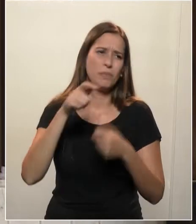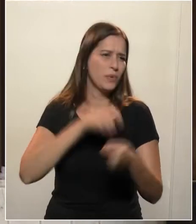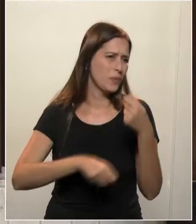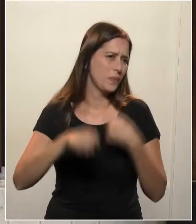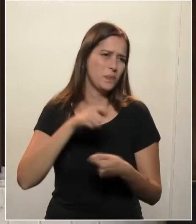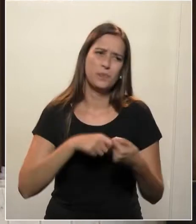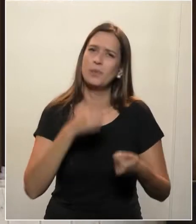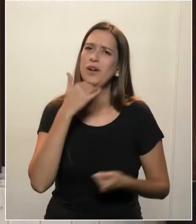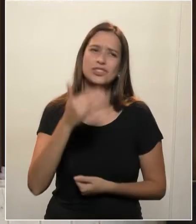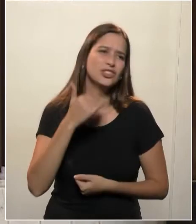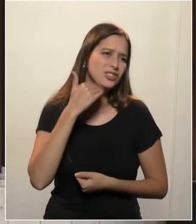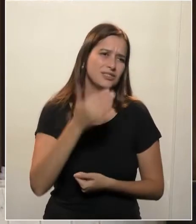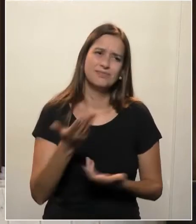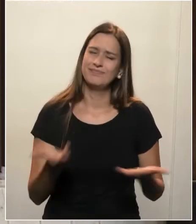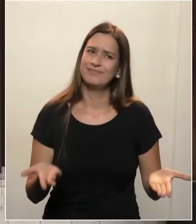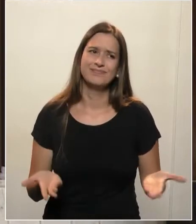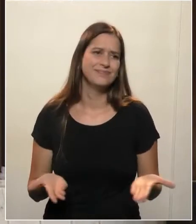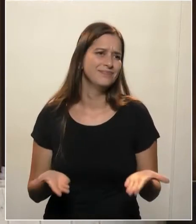jeito, não tem.